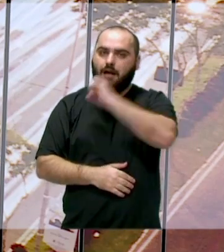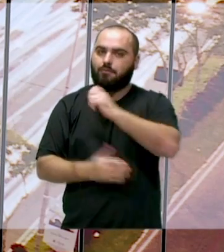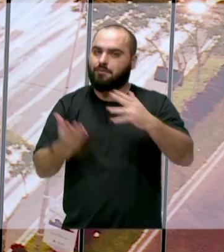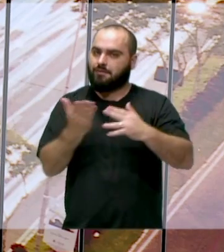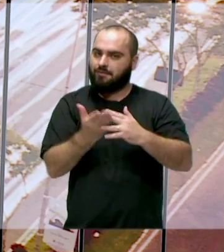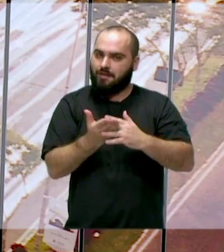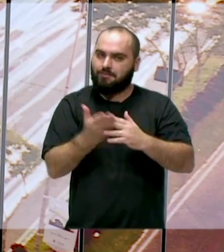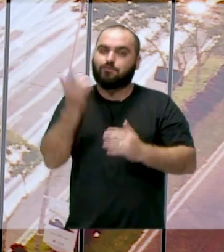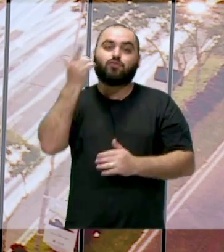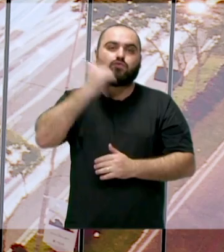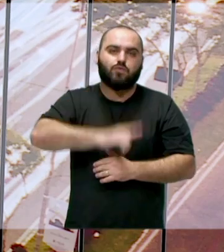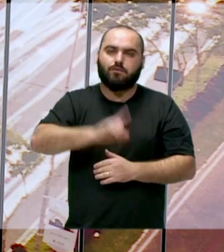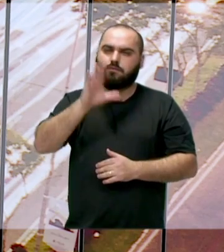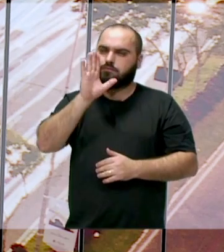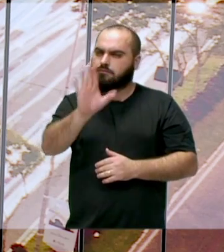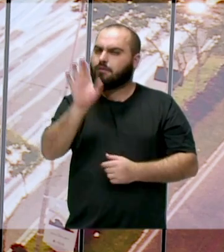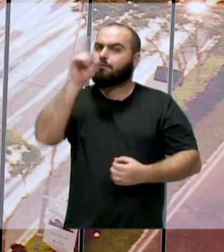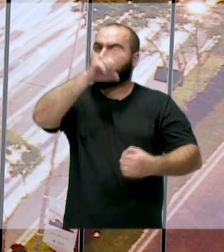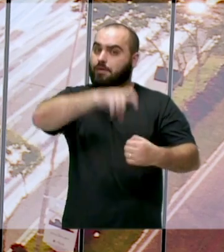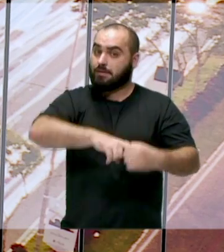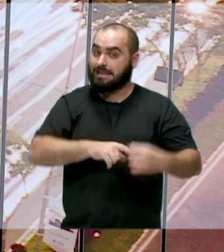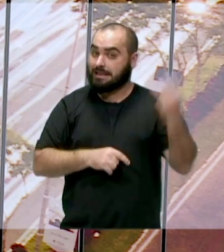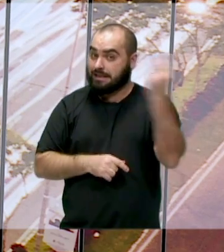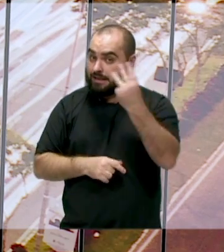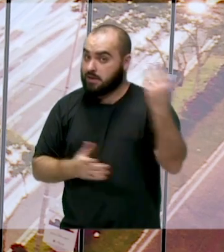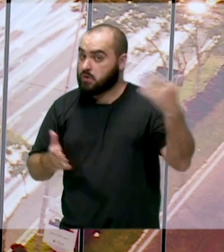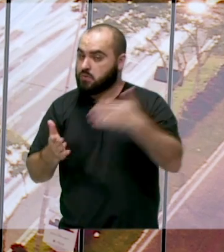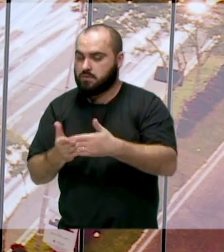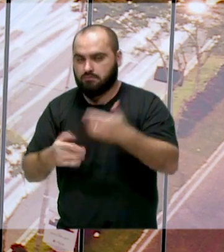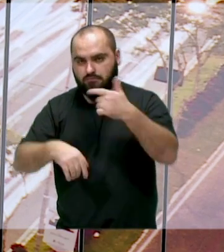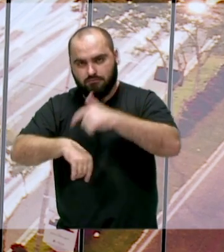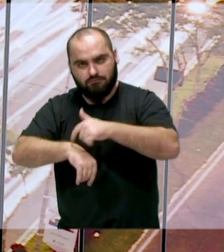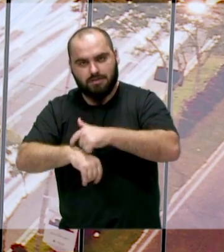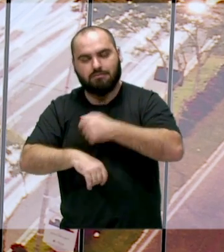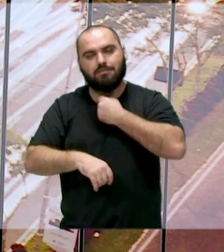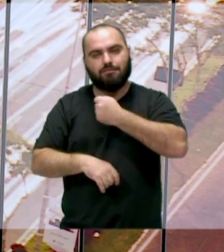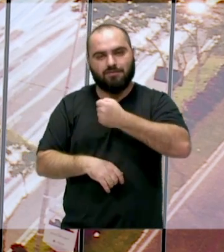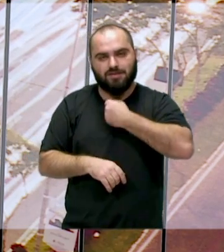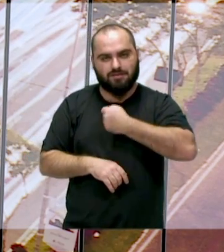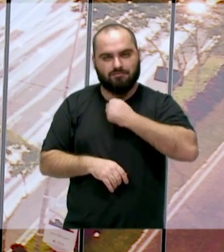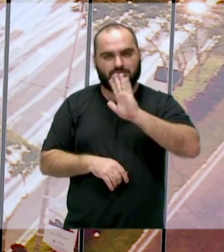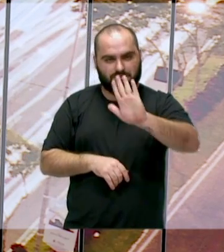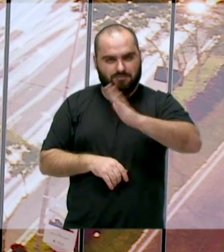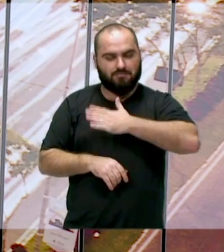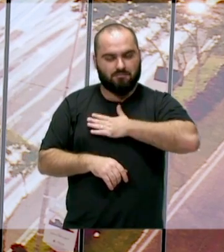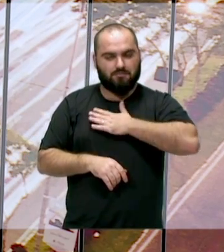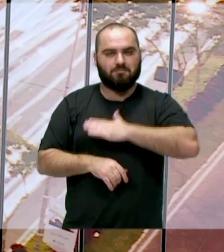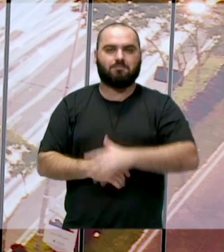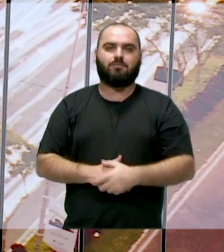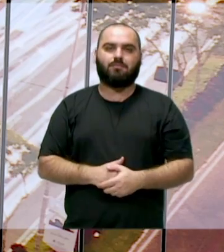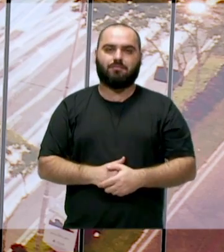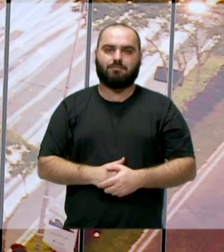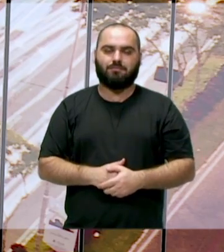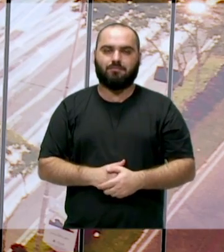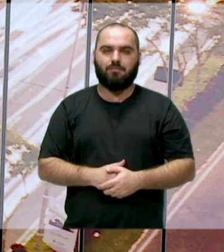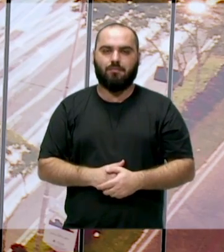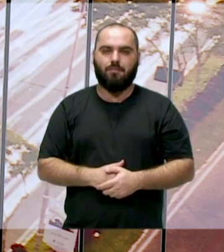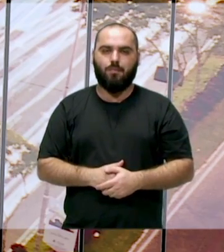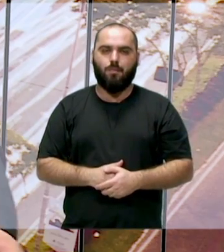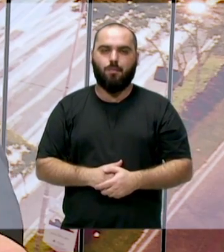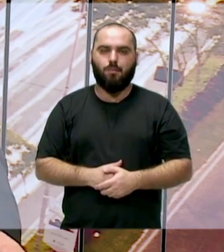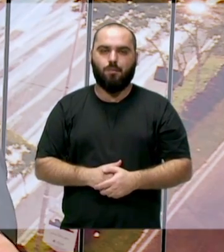um rápido intervalo, já já voltamos com o terceiro e último bloco do Fala Vereador. Até mais!